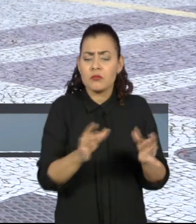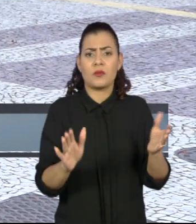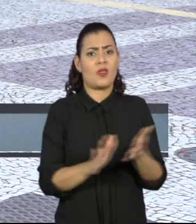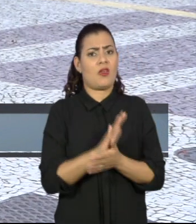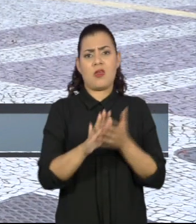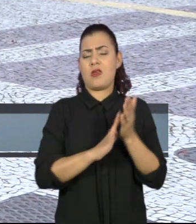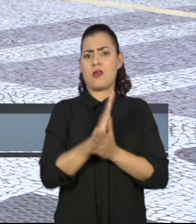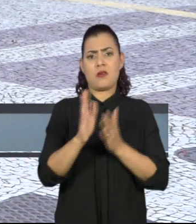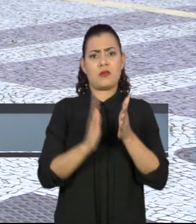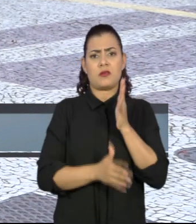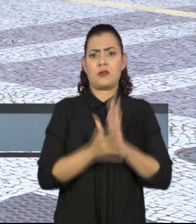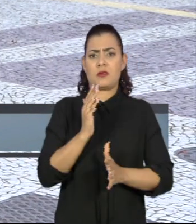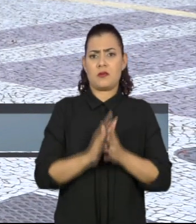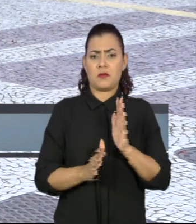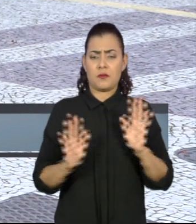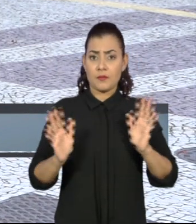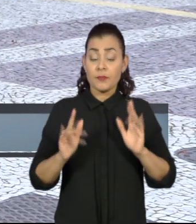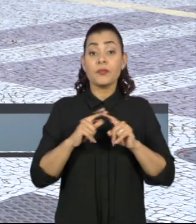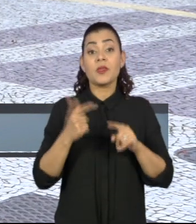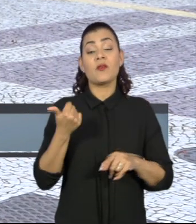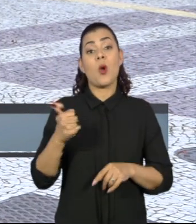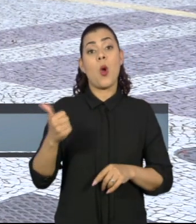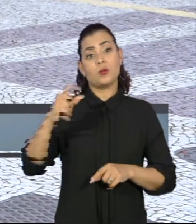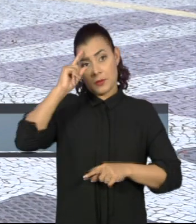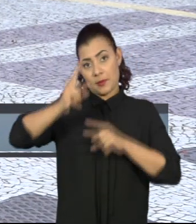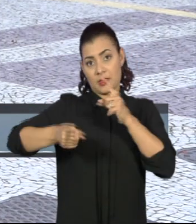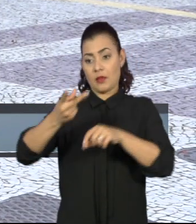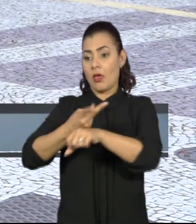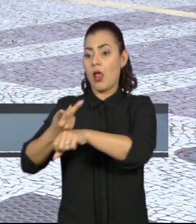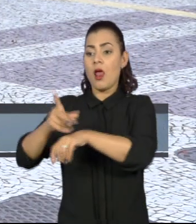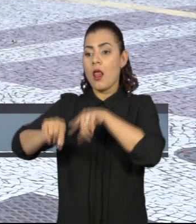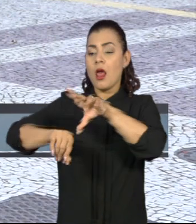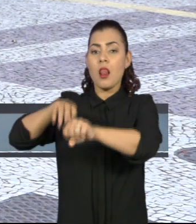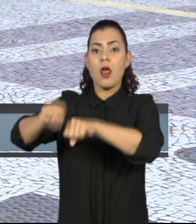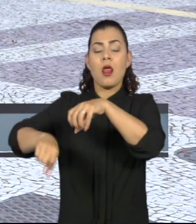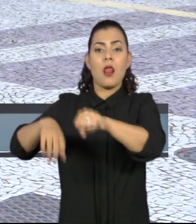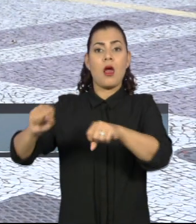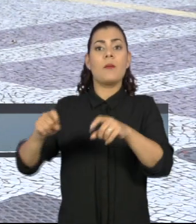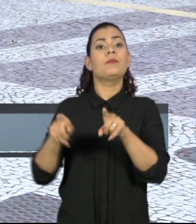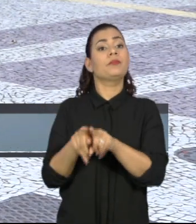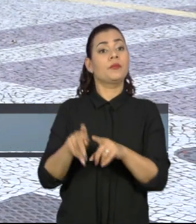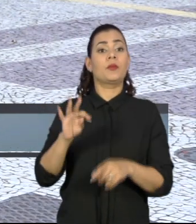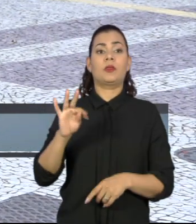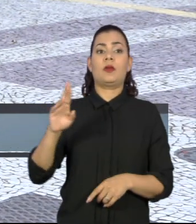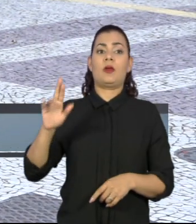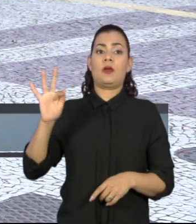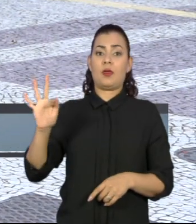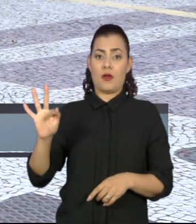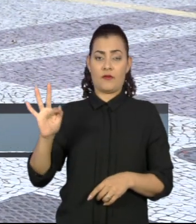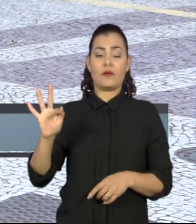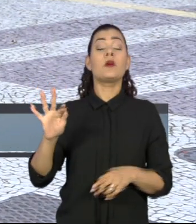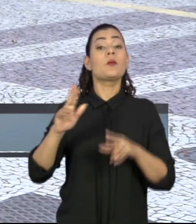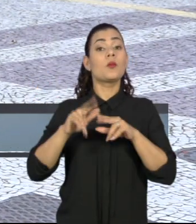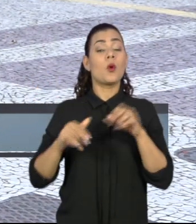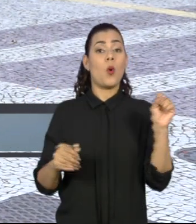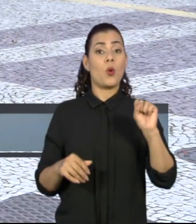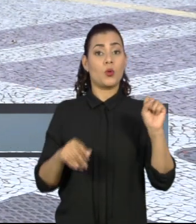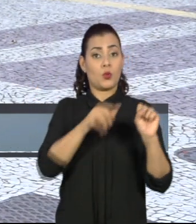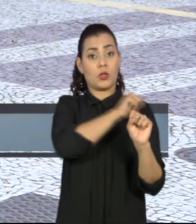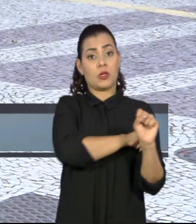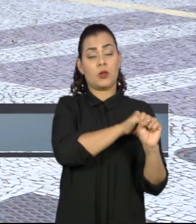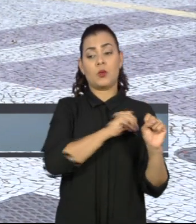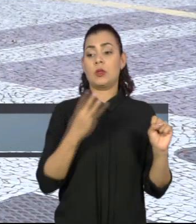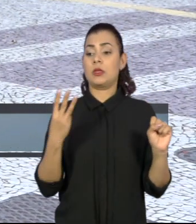Ao todo, foram expedidos 11 mandados de busca e apreensão pelo Tribunal Regional Federal. Oito no Rio de Janeiro,